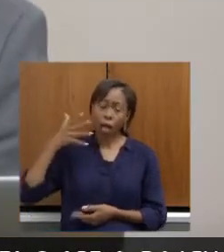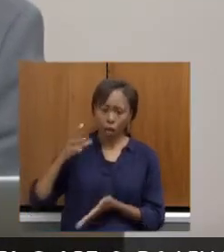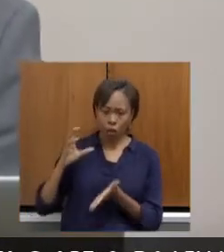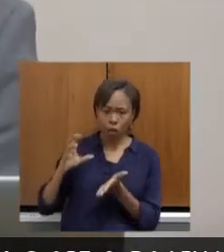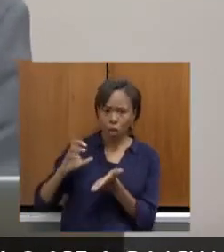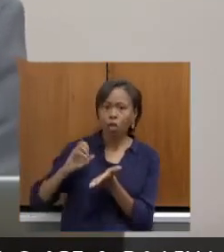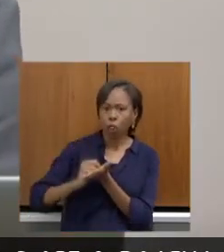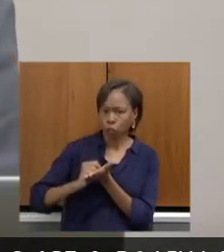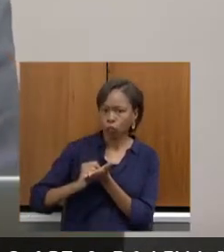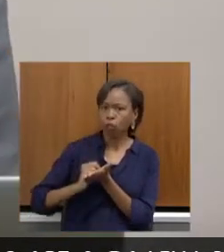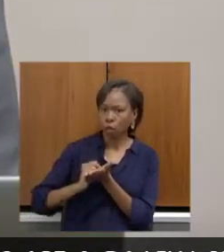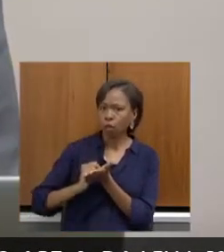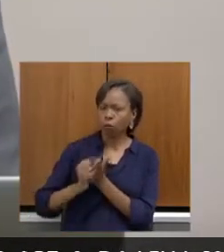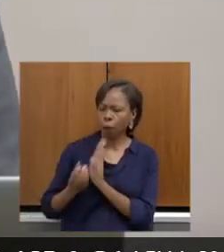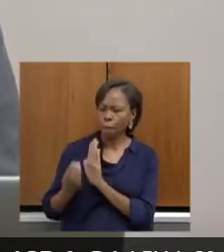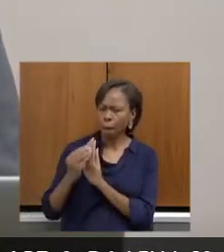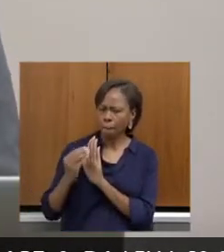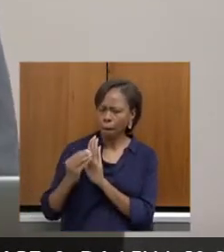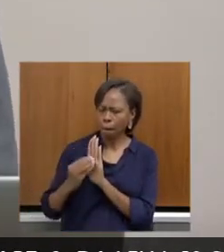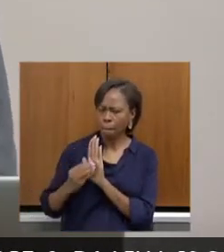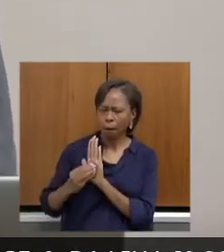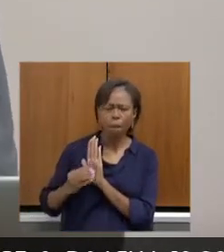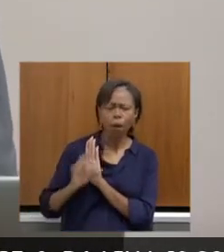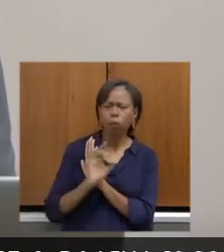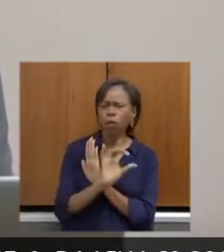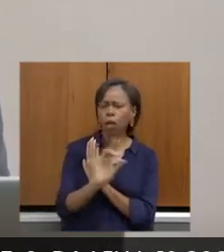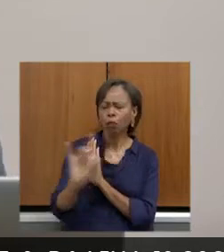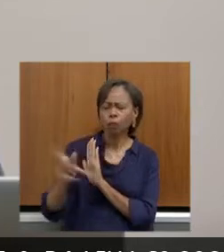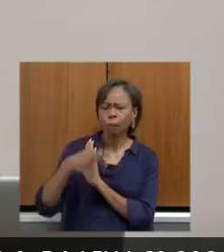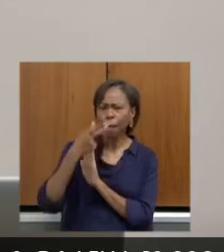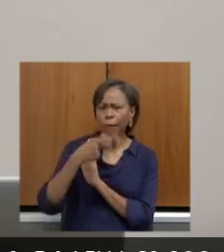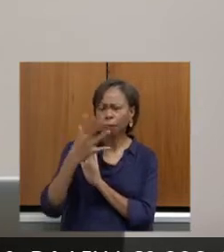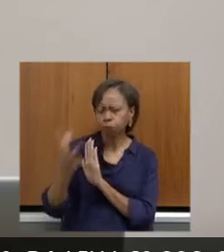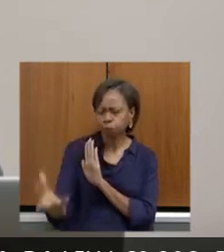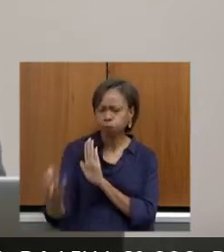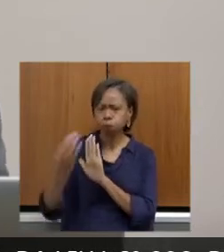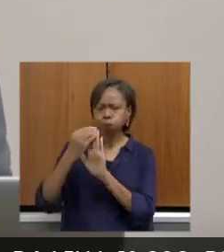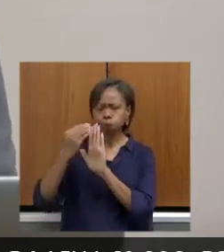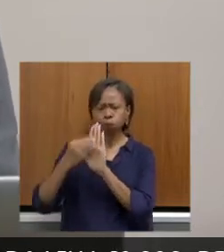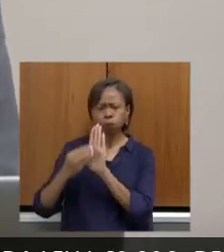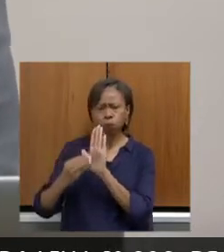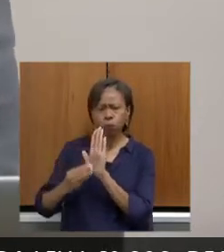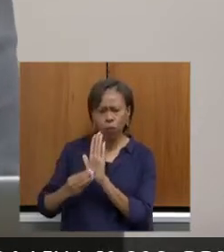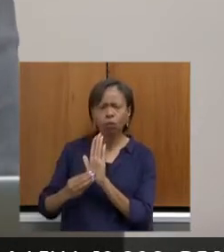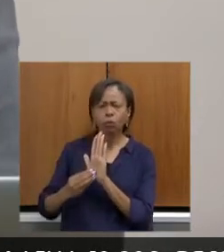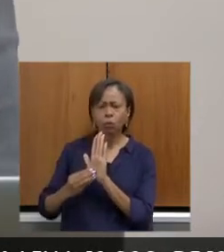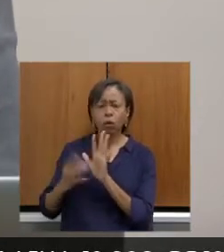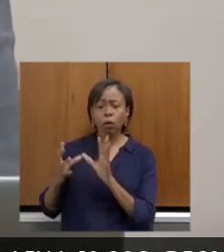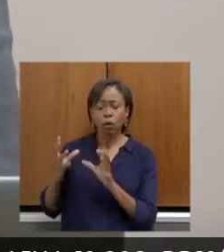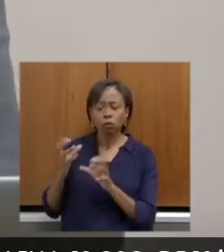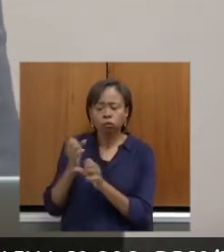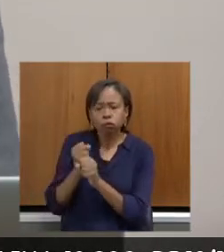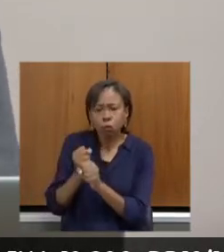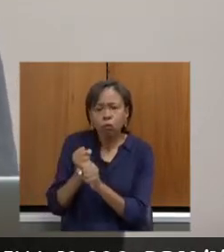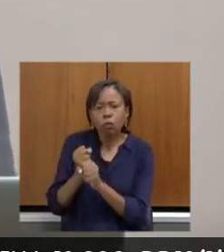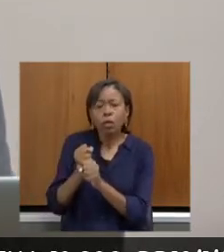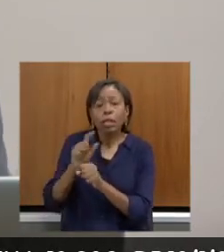dessa reunião, sabe, a gente fazer uma compilação do que é mais importante e fazer depois esses